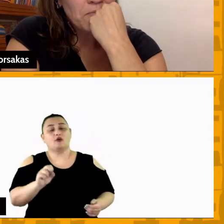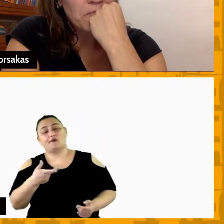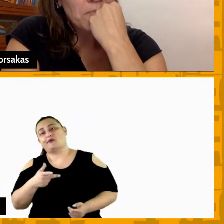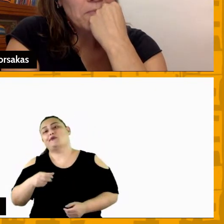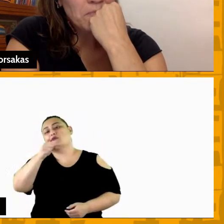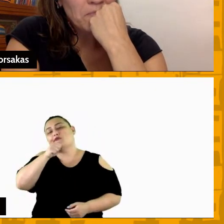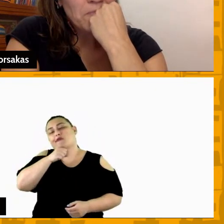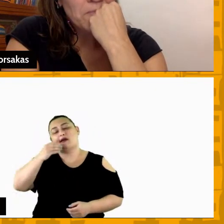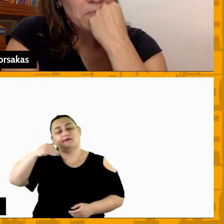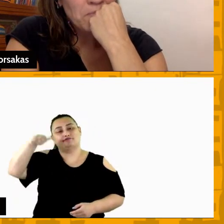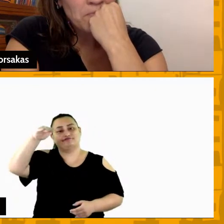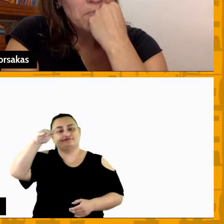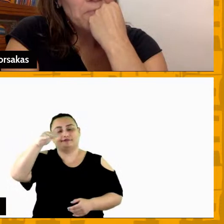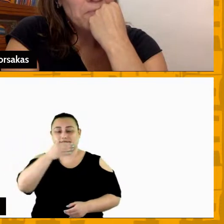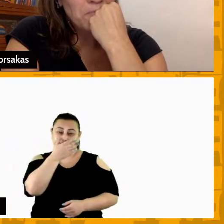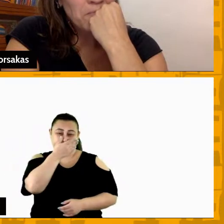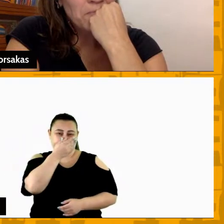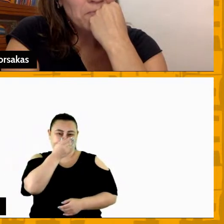também